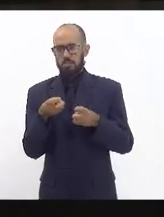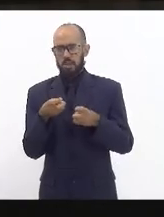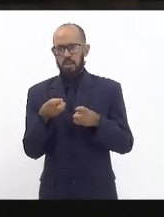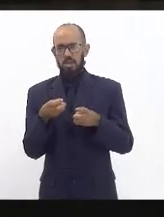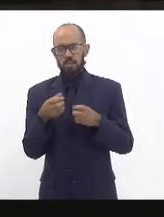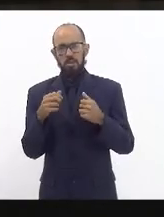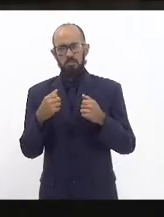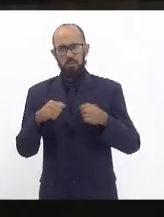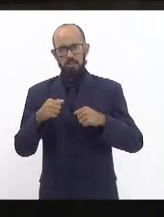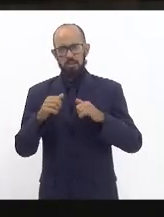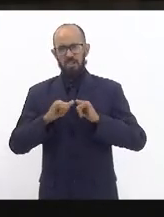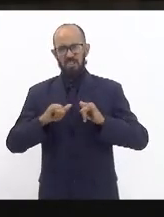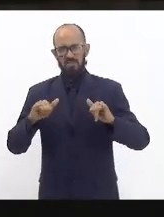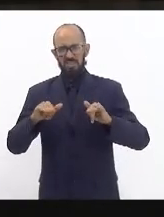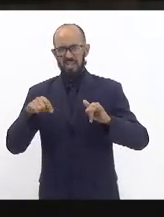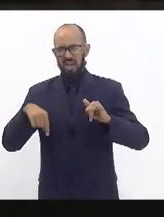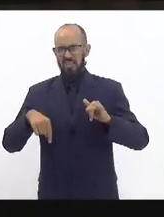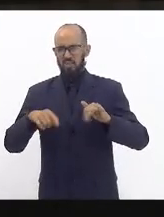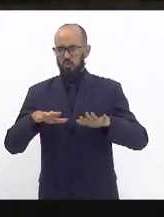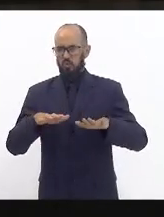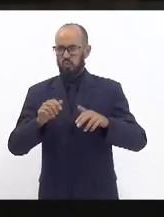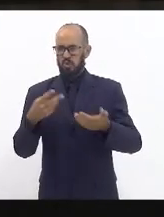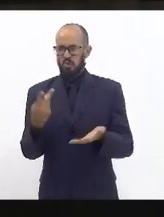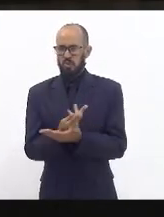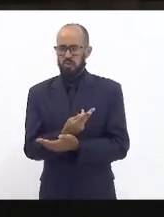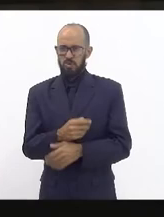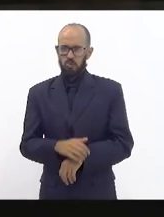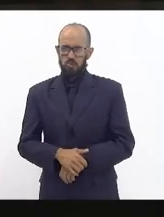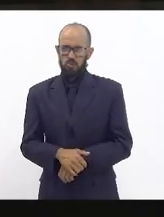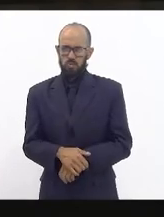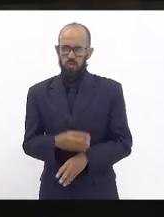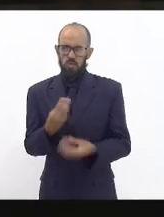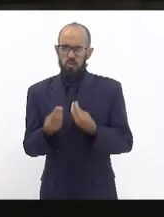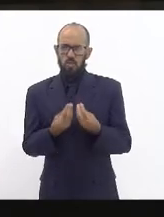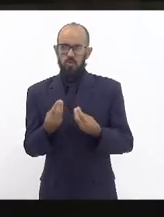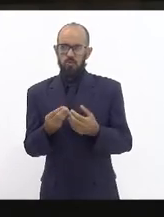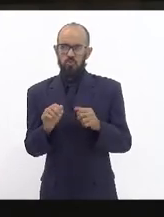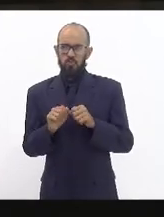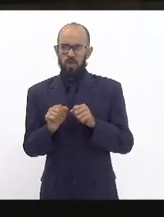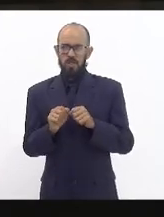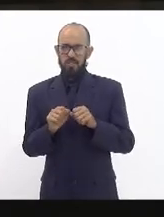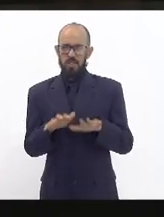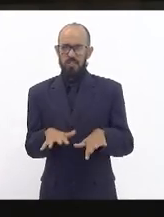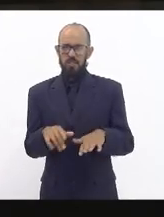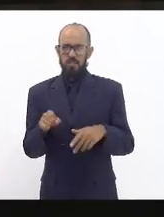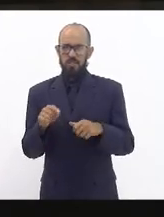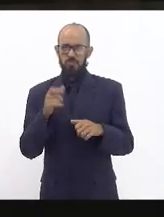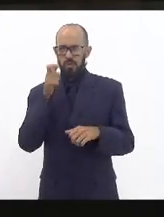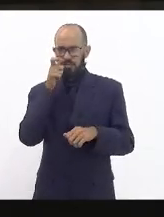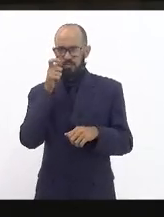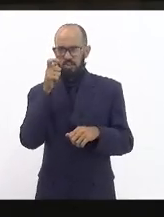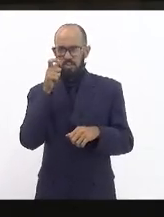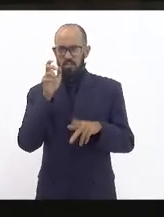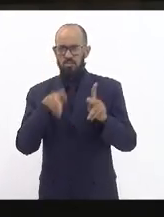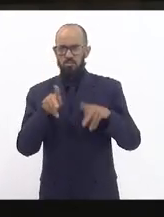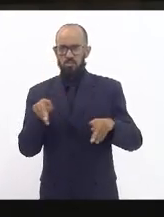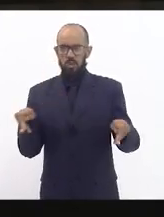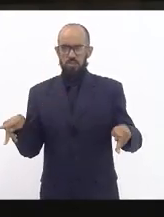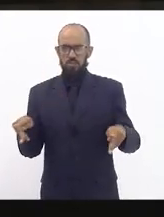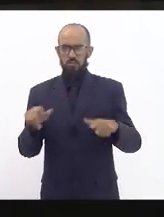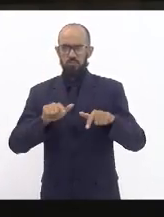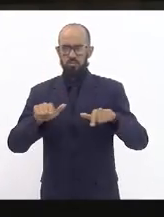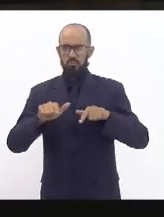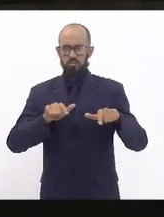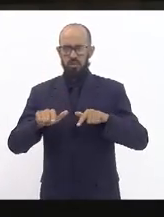lamentável como o governo do Estado passa por cima dos interesses sociais dos interesses de uma população tão trabalhadora como é a